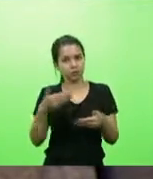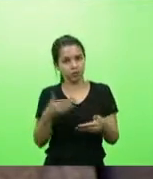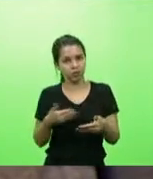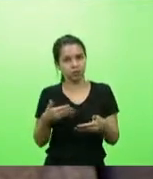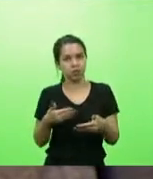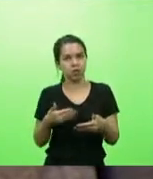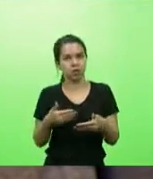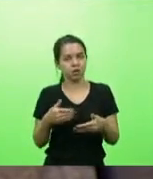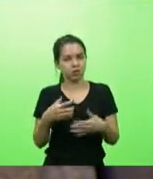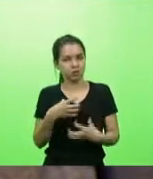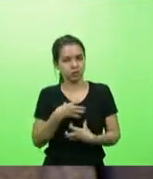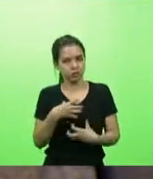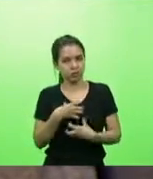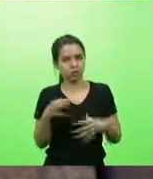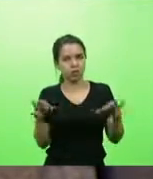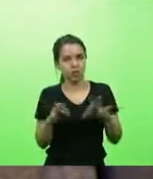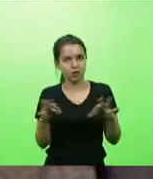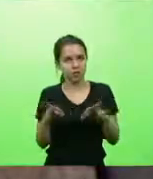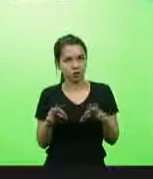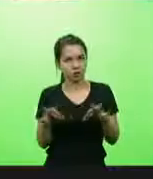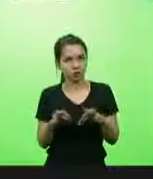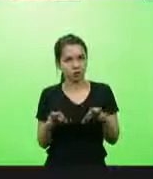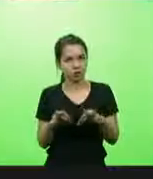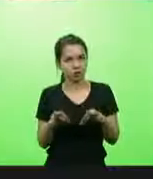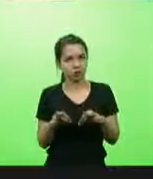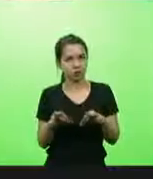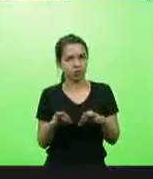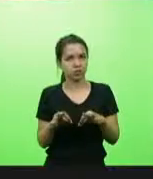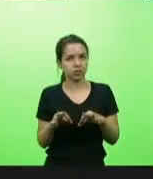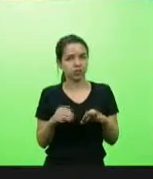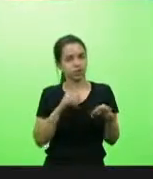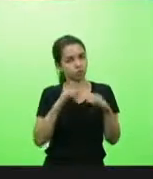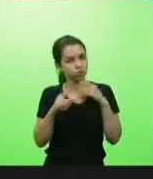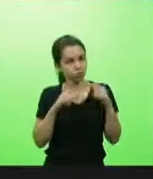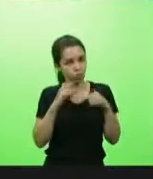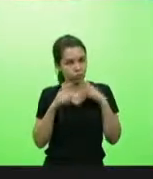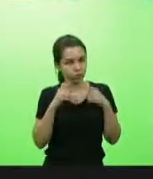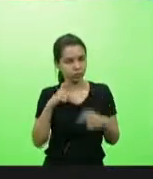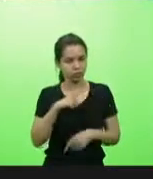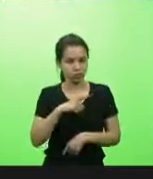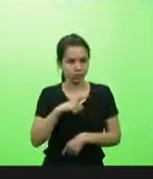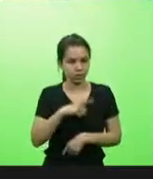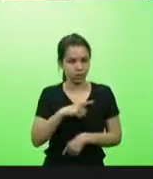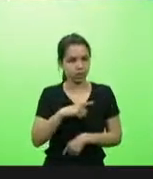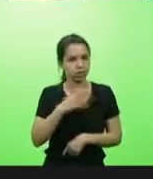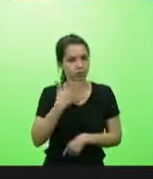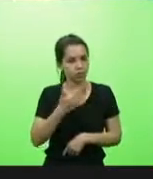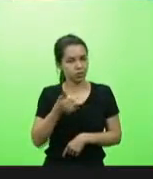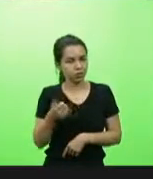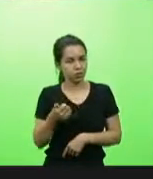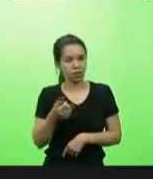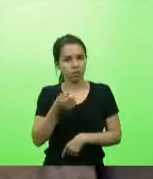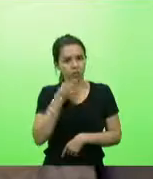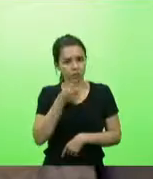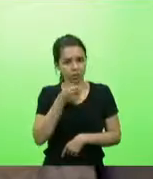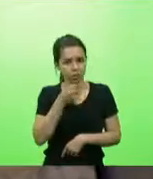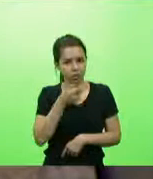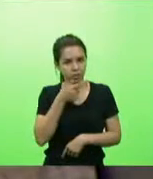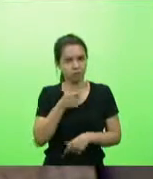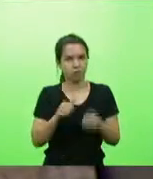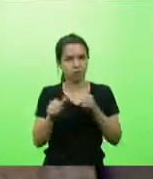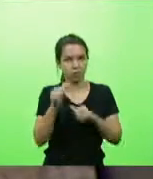não teve sintoma nenhum. Na questão da dúvida, eu prefiro tomar o medicamento